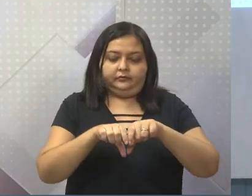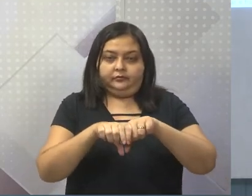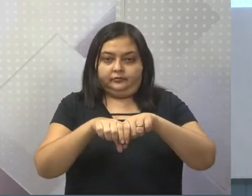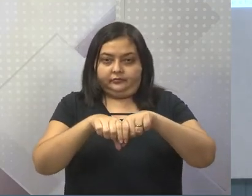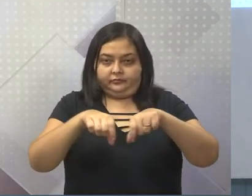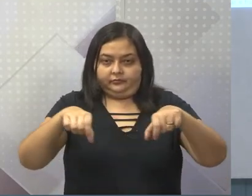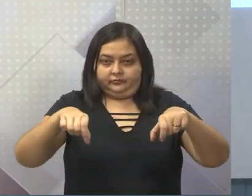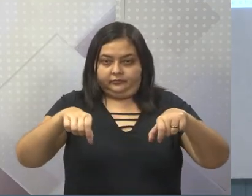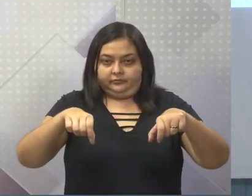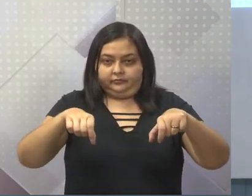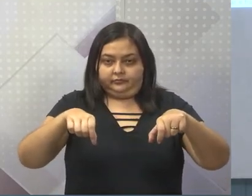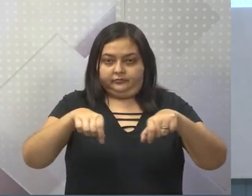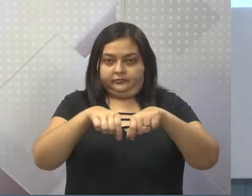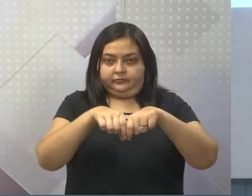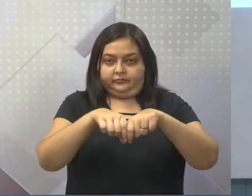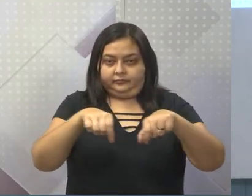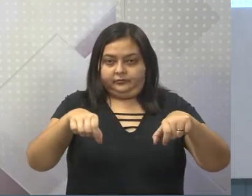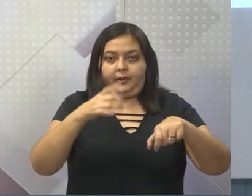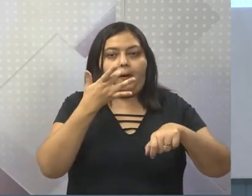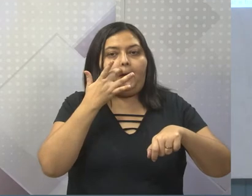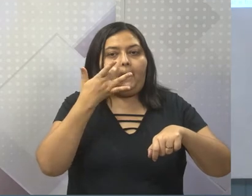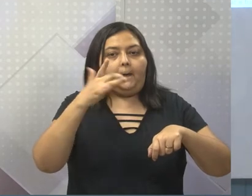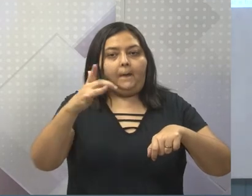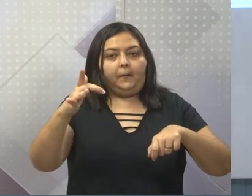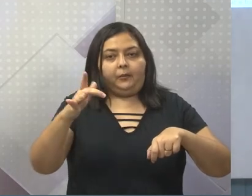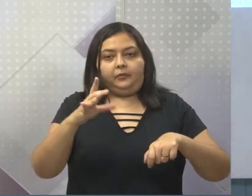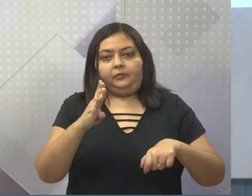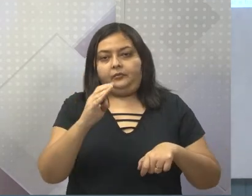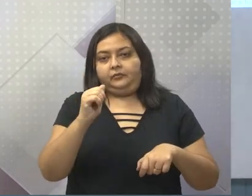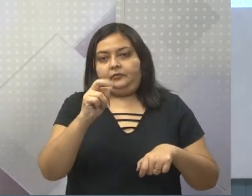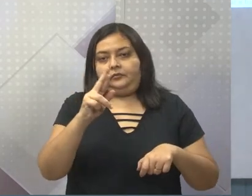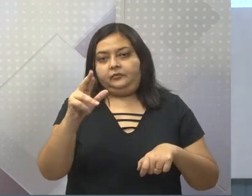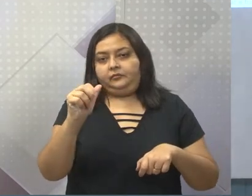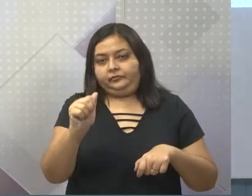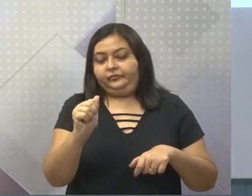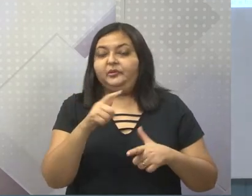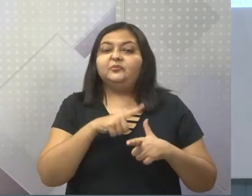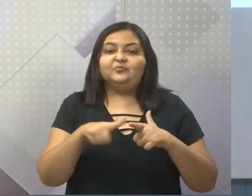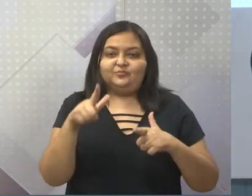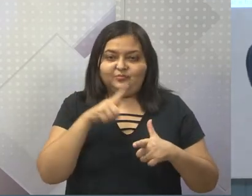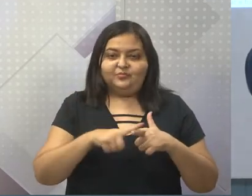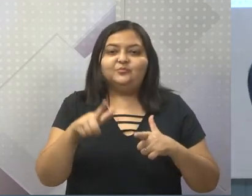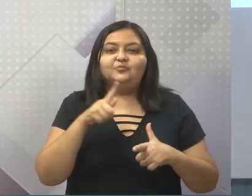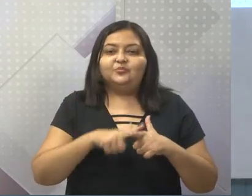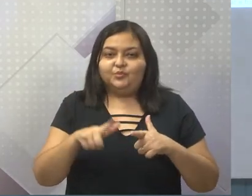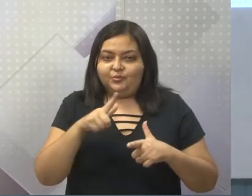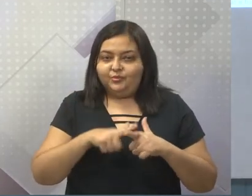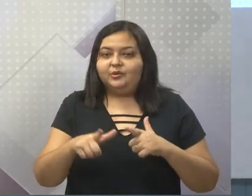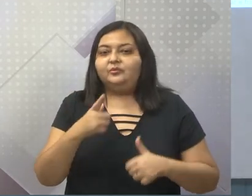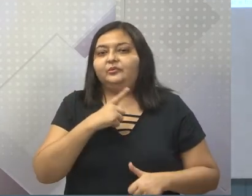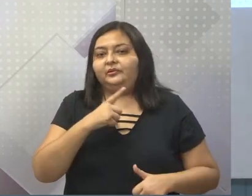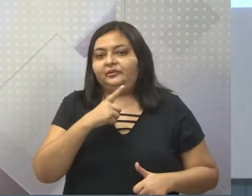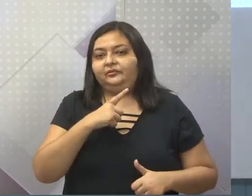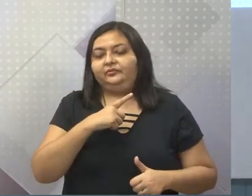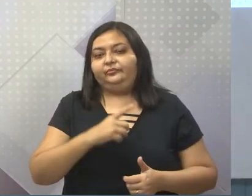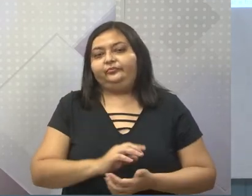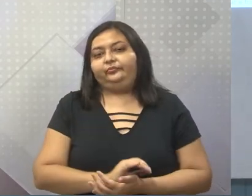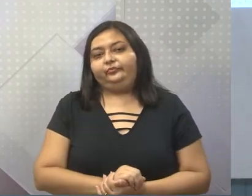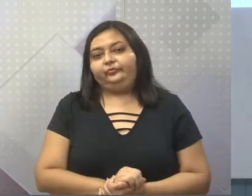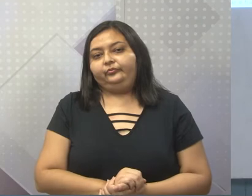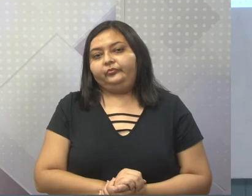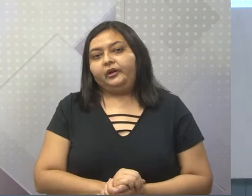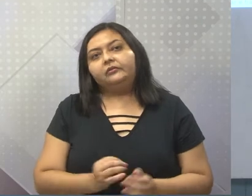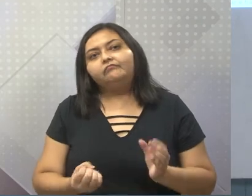Em barra. Tá? Mas isso gerou um problema muito grande, porque o que acontecia? O que acontecia?